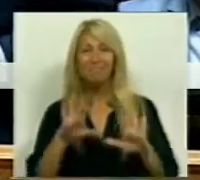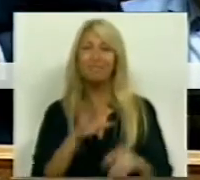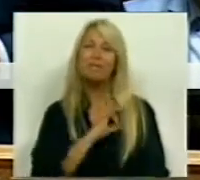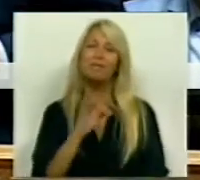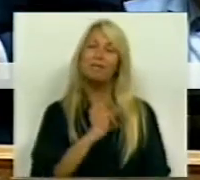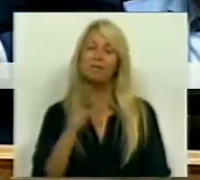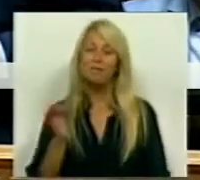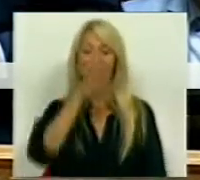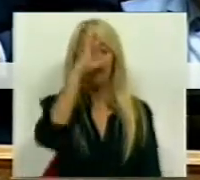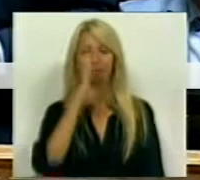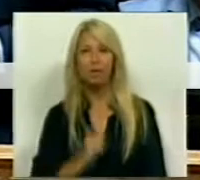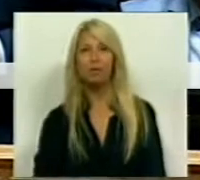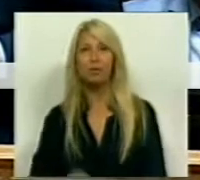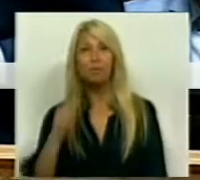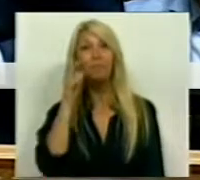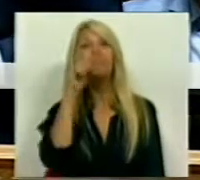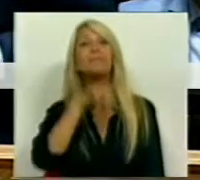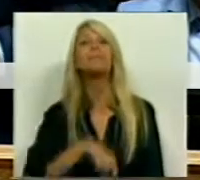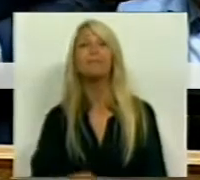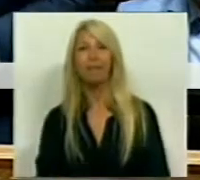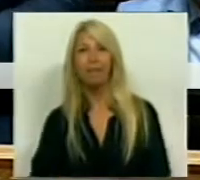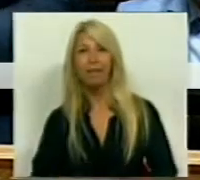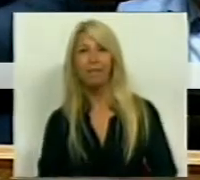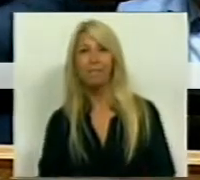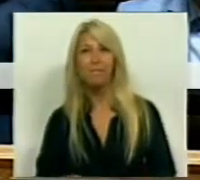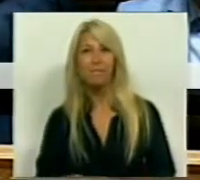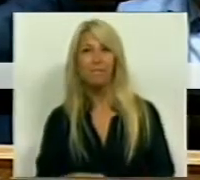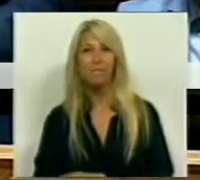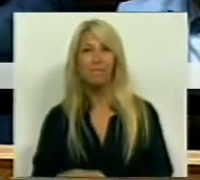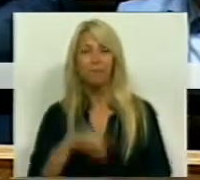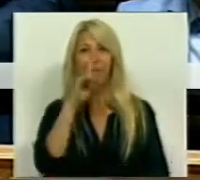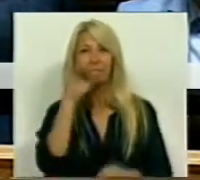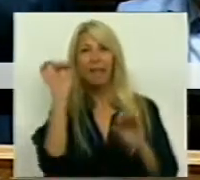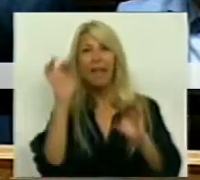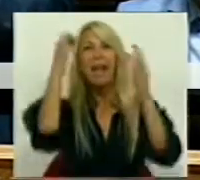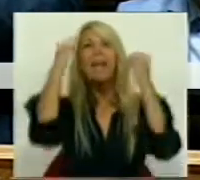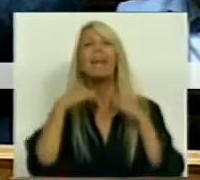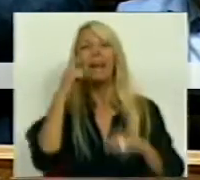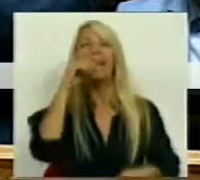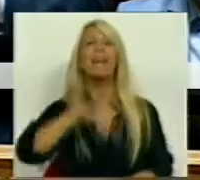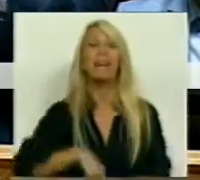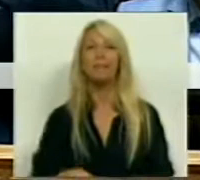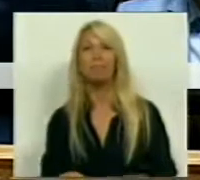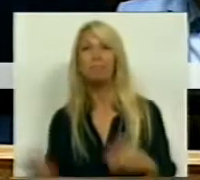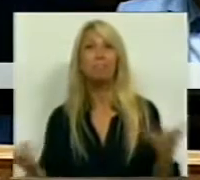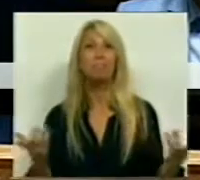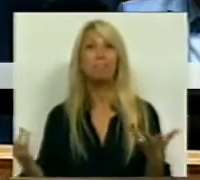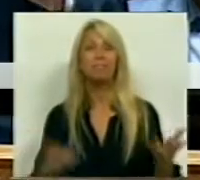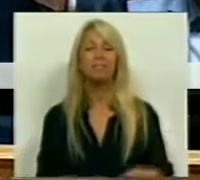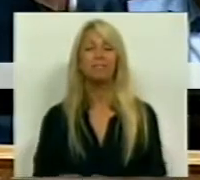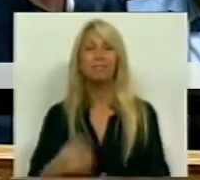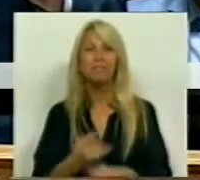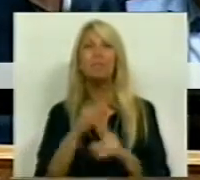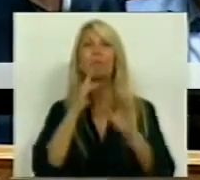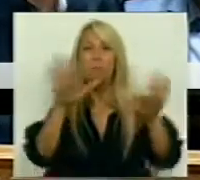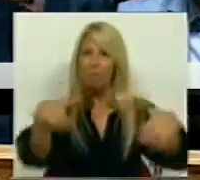Primeiro-Ministro, quem é que está a enganar quem? Porque esta é, portanto, pode dizer que há acerto